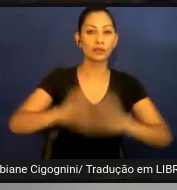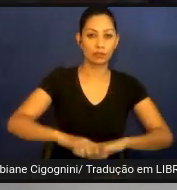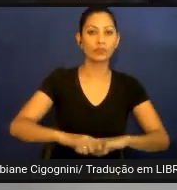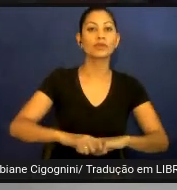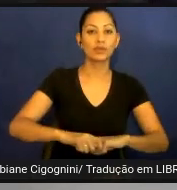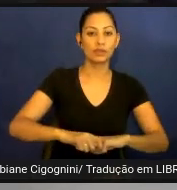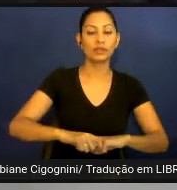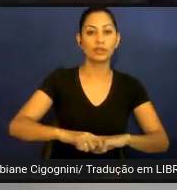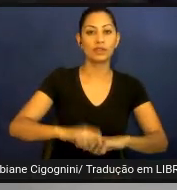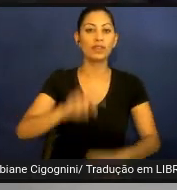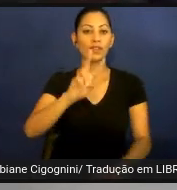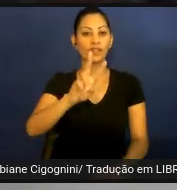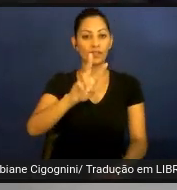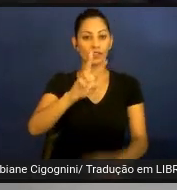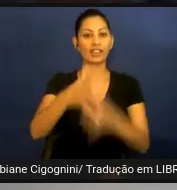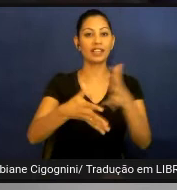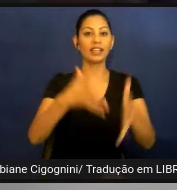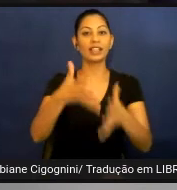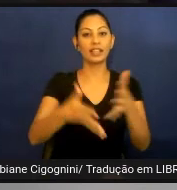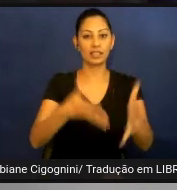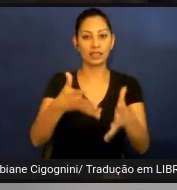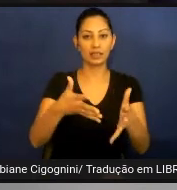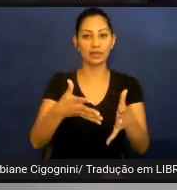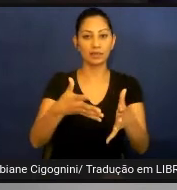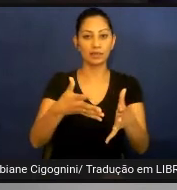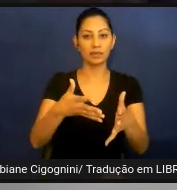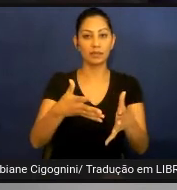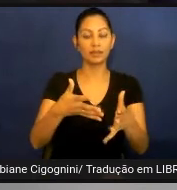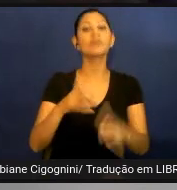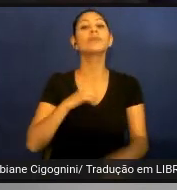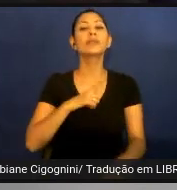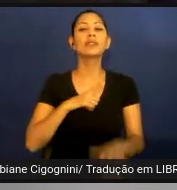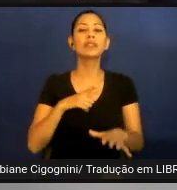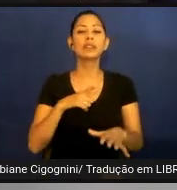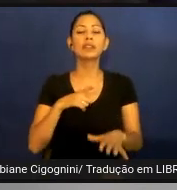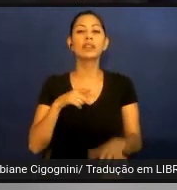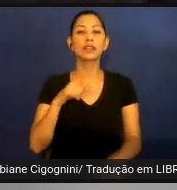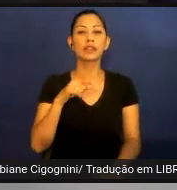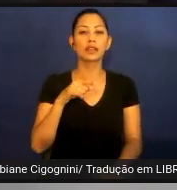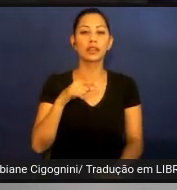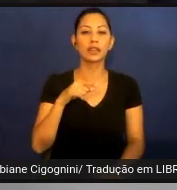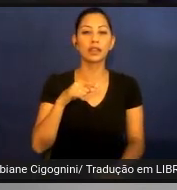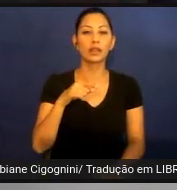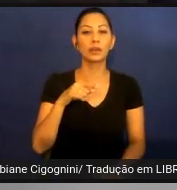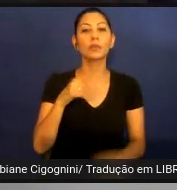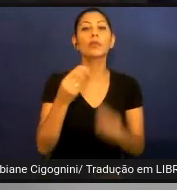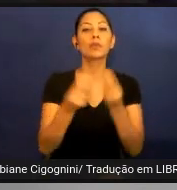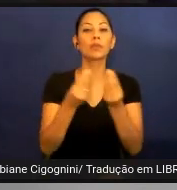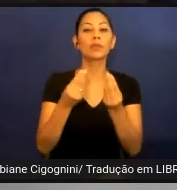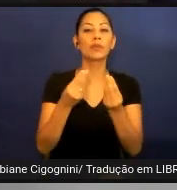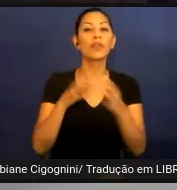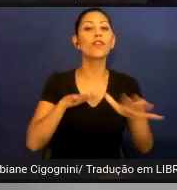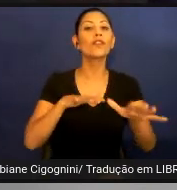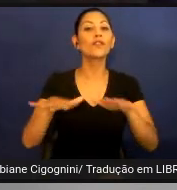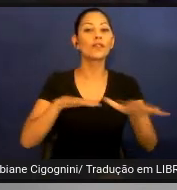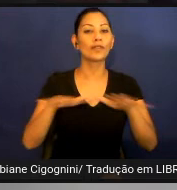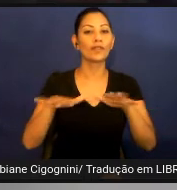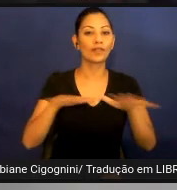que ele tem a velocidade é uma barra ao invés de apenas um